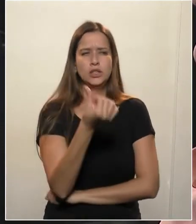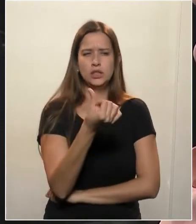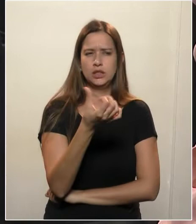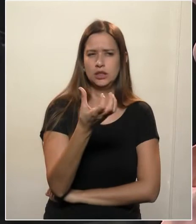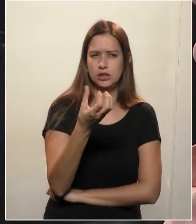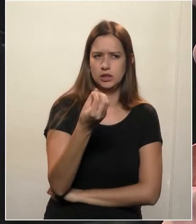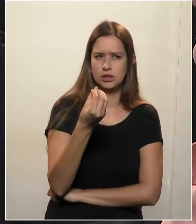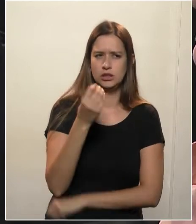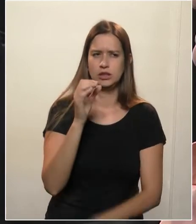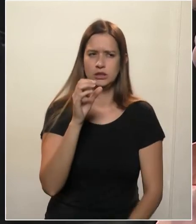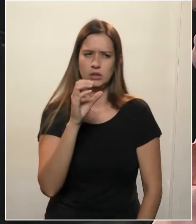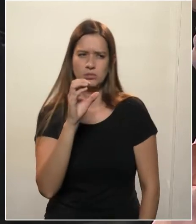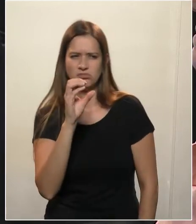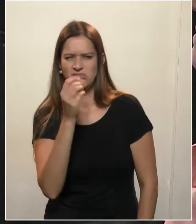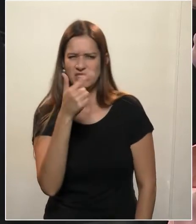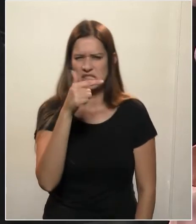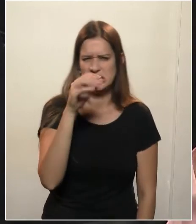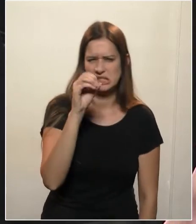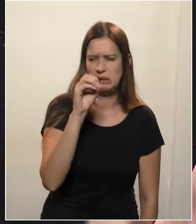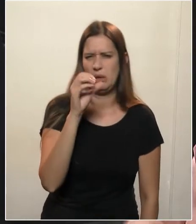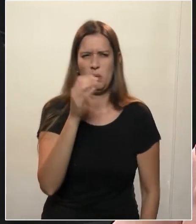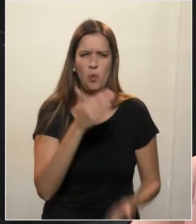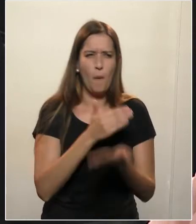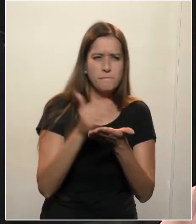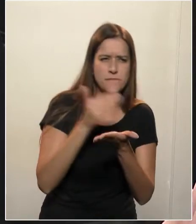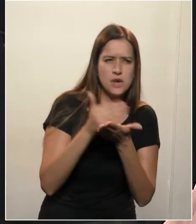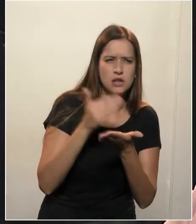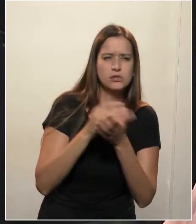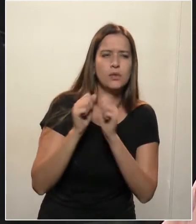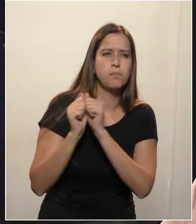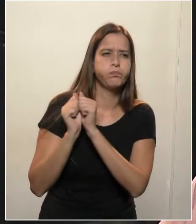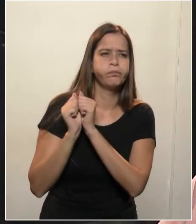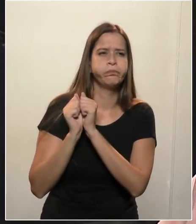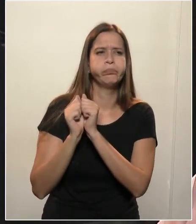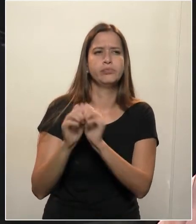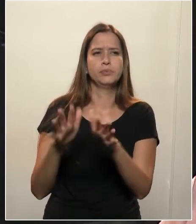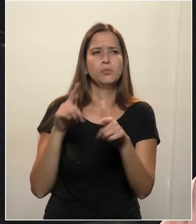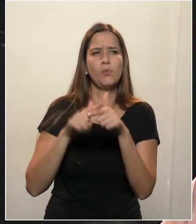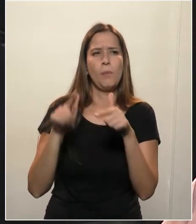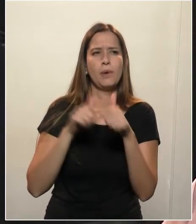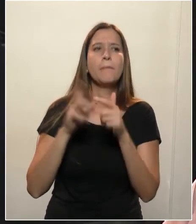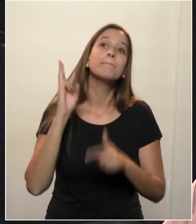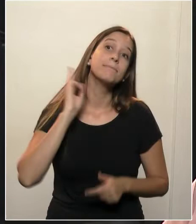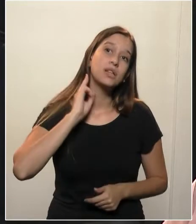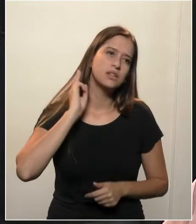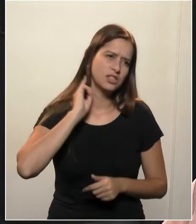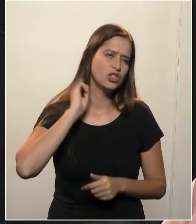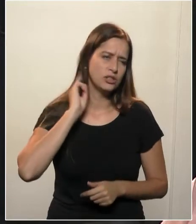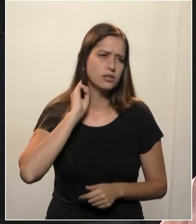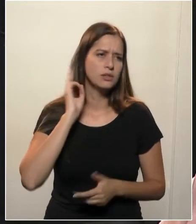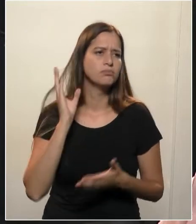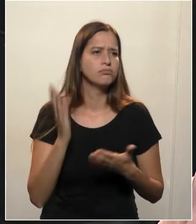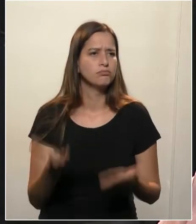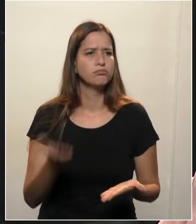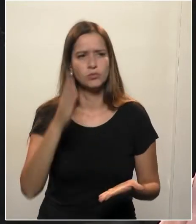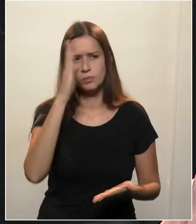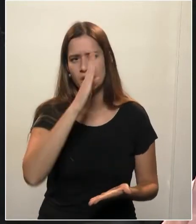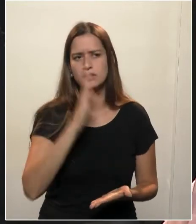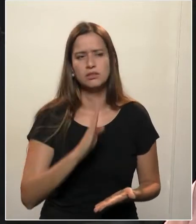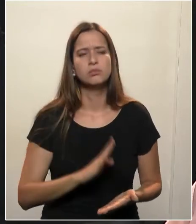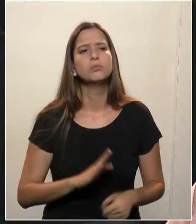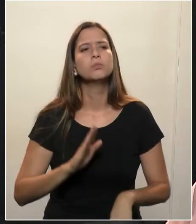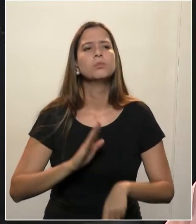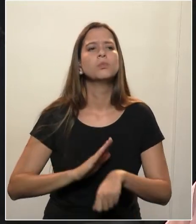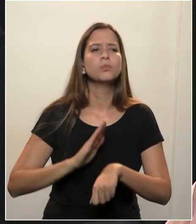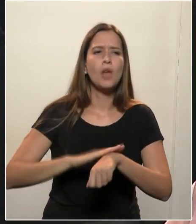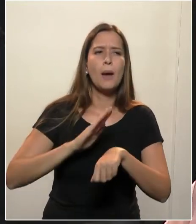Exª... Nós tivemos uma epidemia de meningite no Brasil. Na época da ditadura militar, como toda a ditadura, não